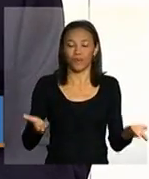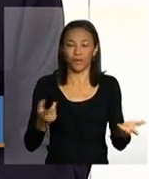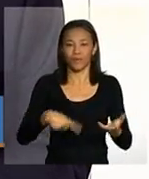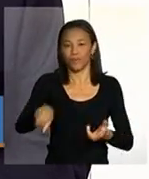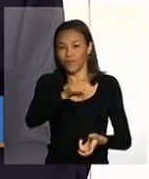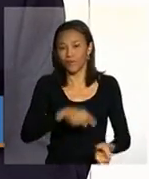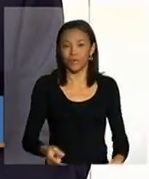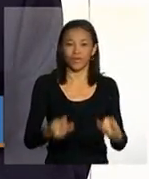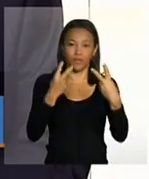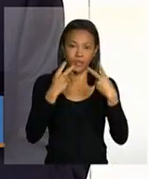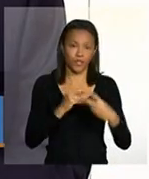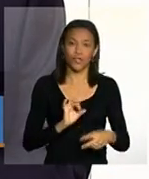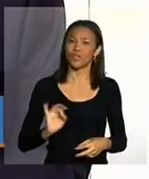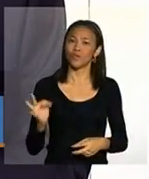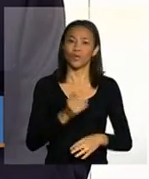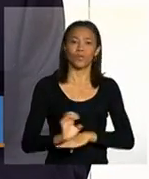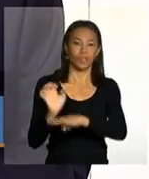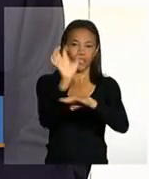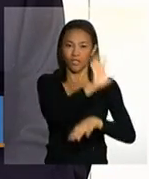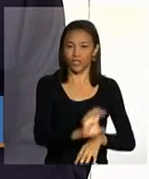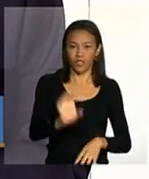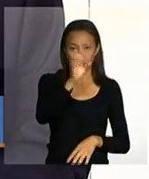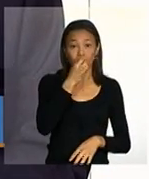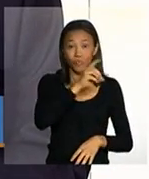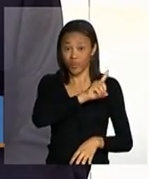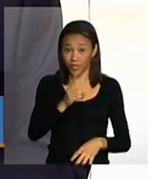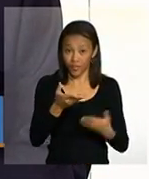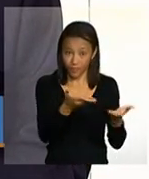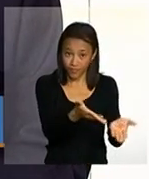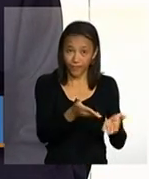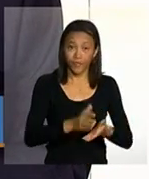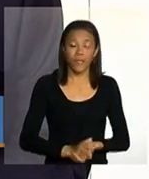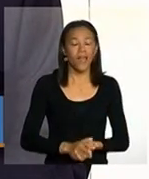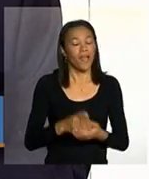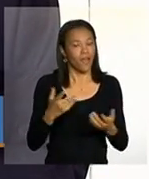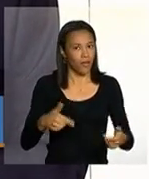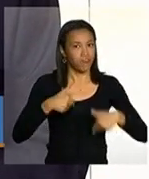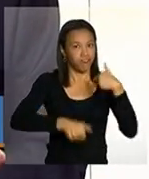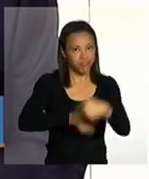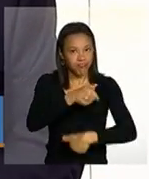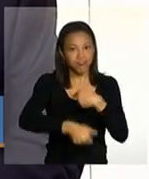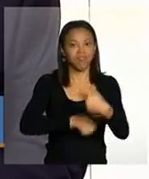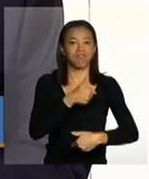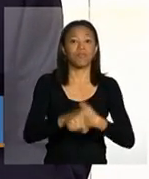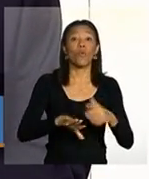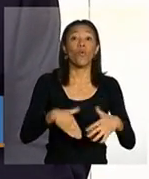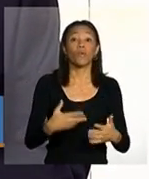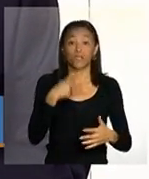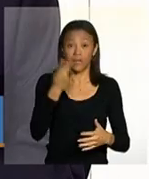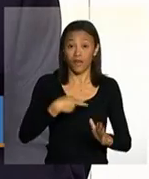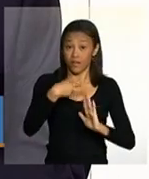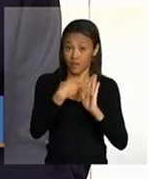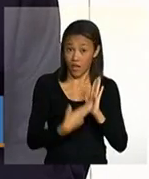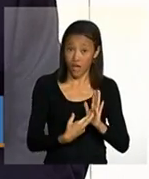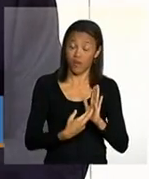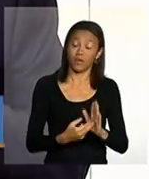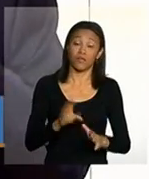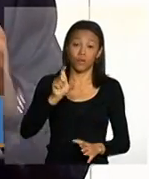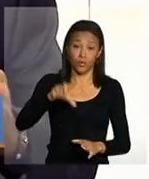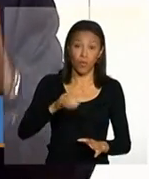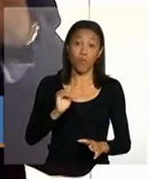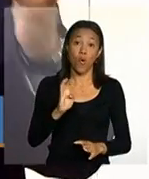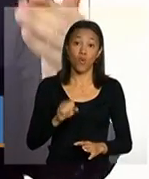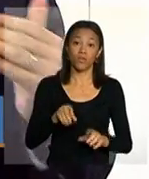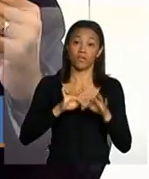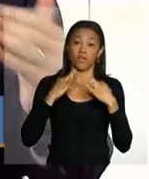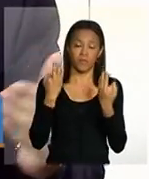telespectadores, todos os estados. Bom dia, Adriana. Isso é uma grande operação, né? Quando a gente fala das condicionalidades no programa Bolsa Família e ao falar